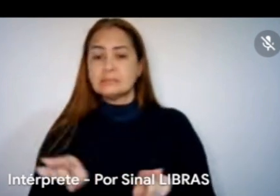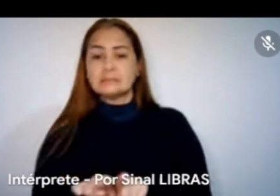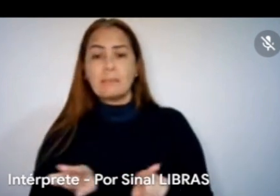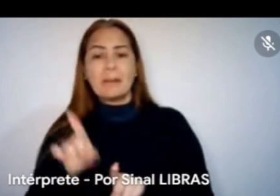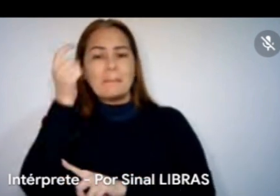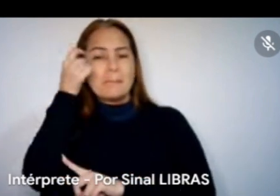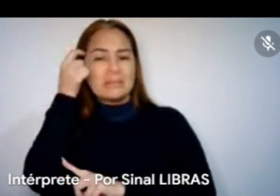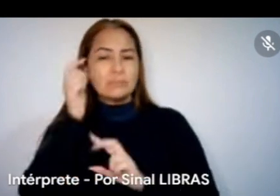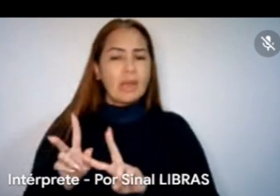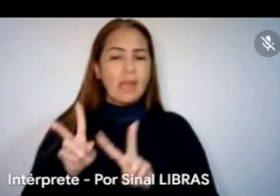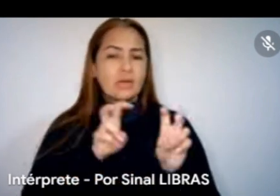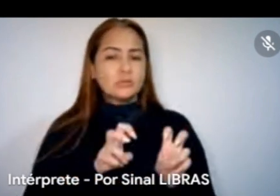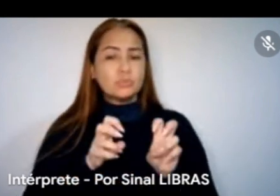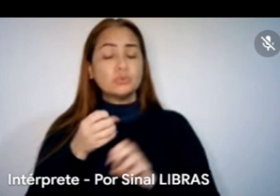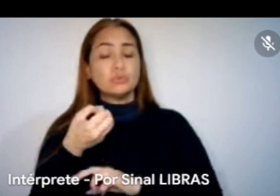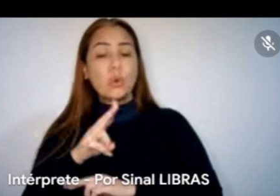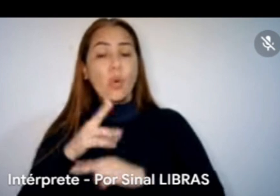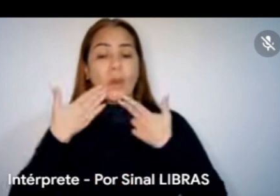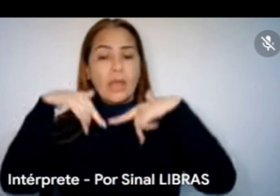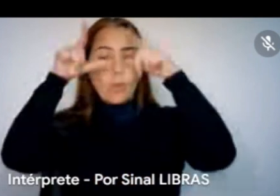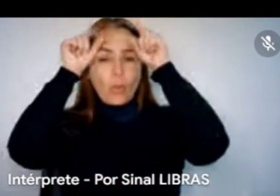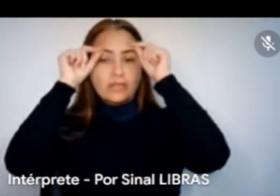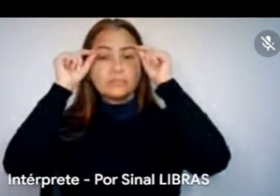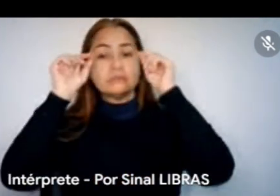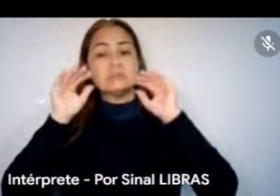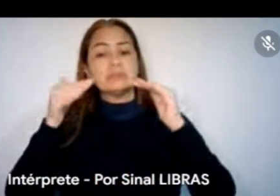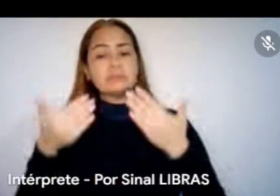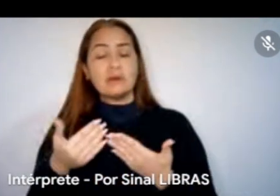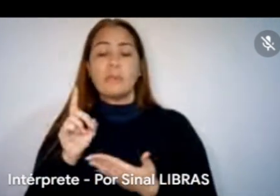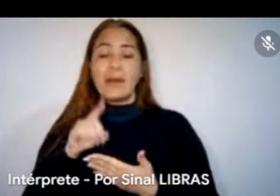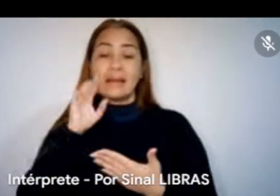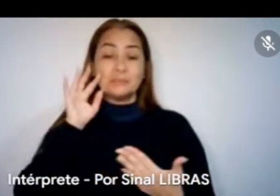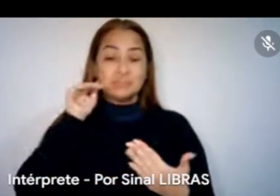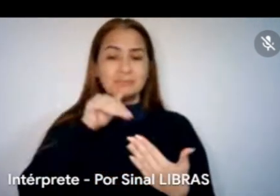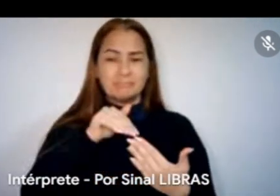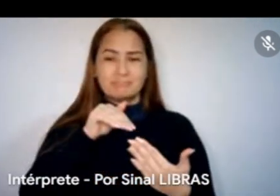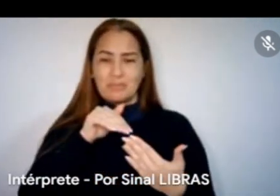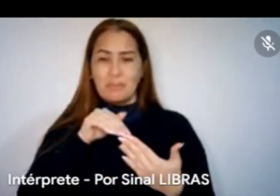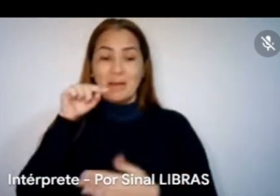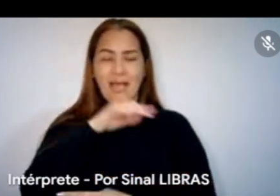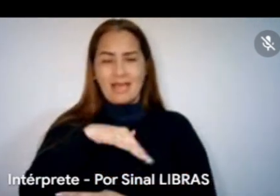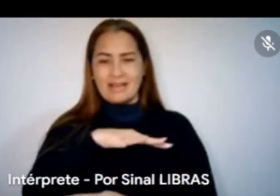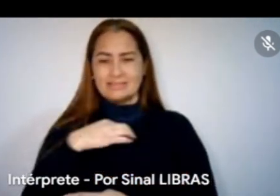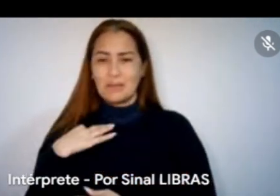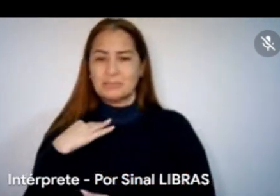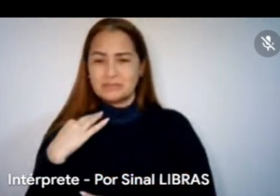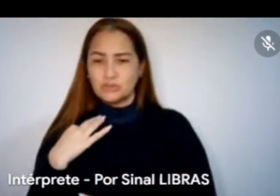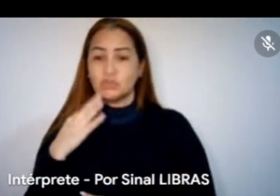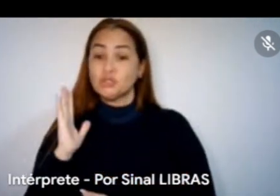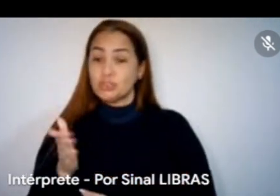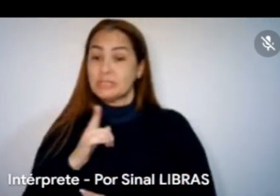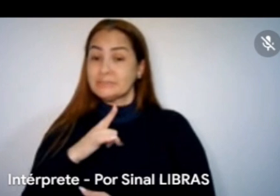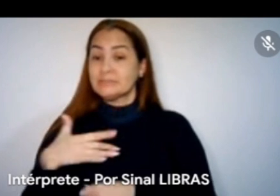linguagens, né? Foram voltados especificamente para esses representações a partir da conversa da